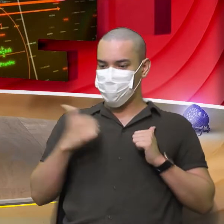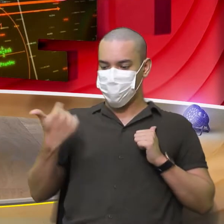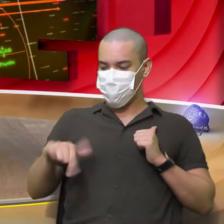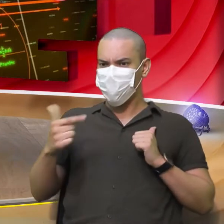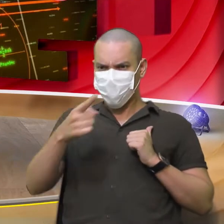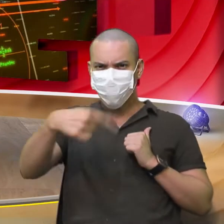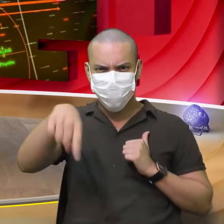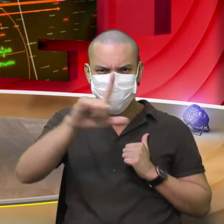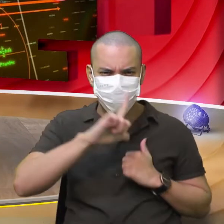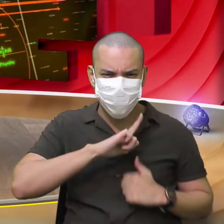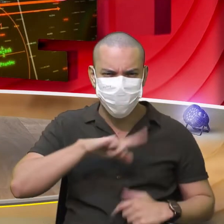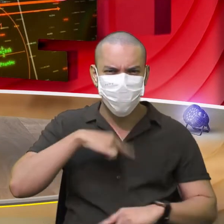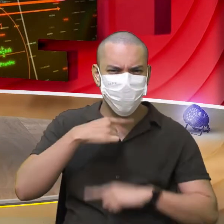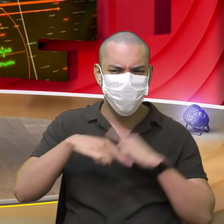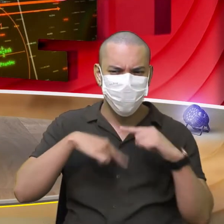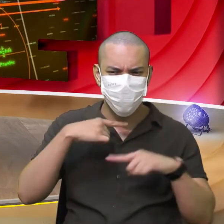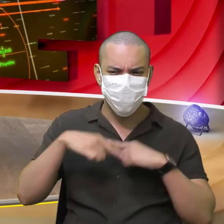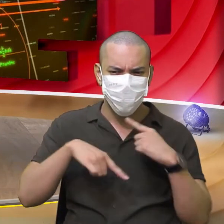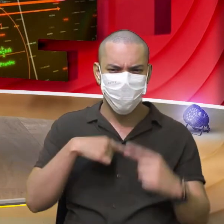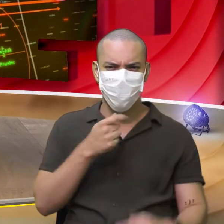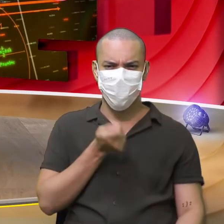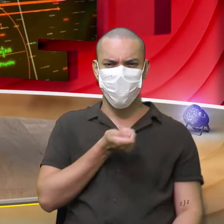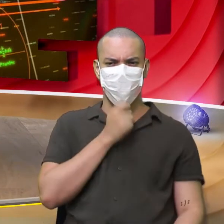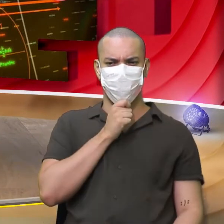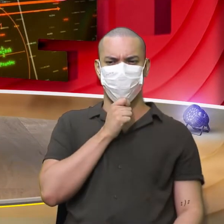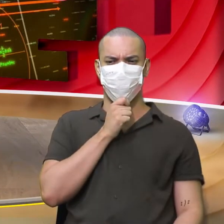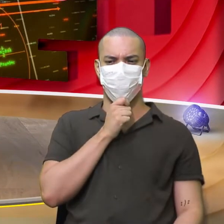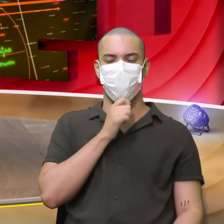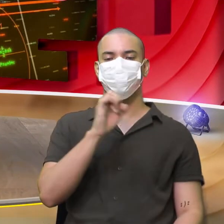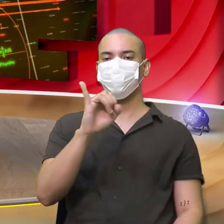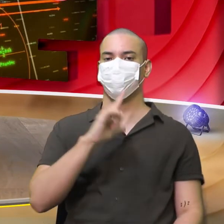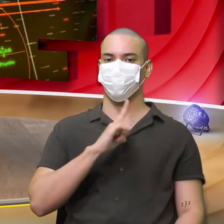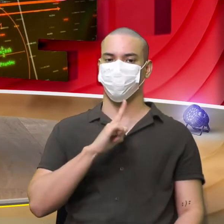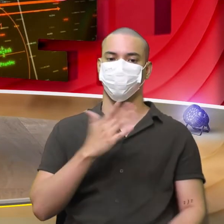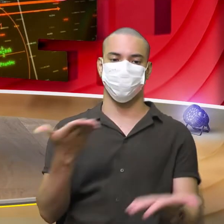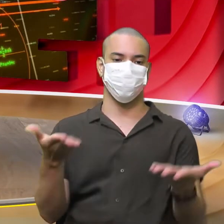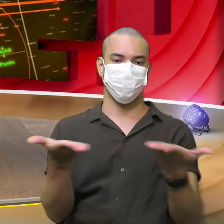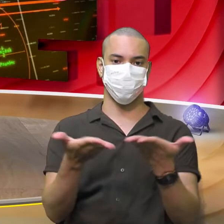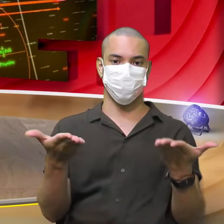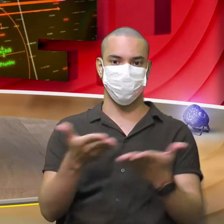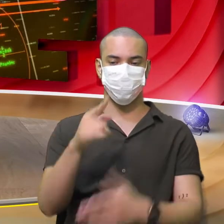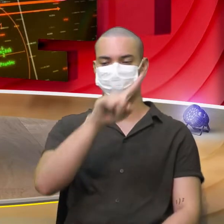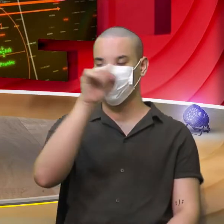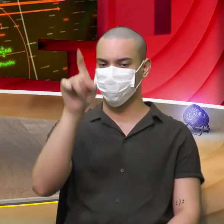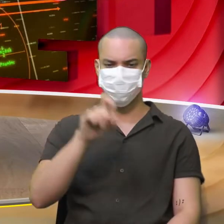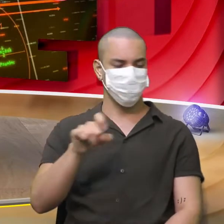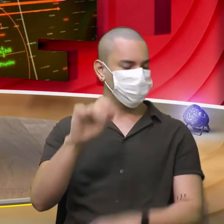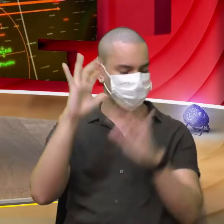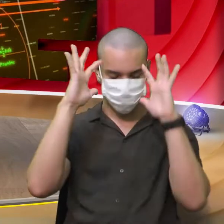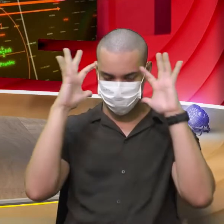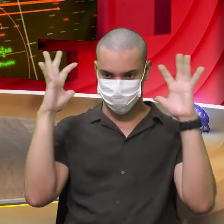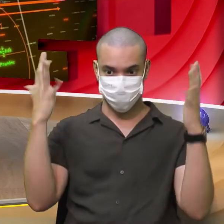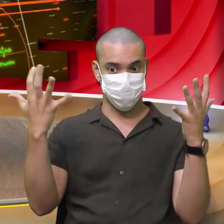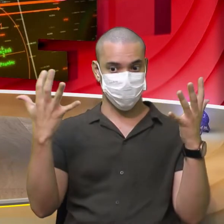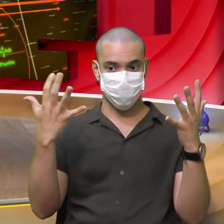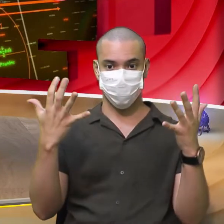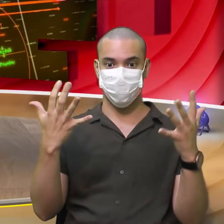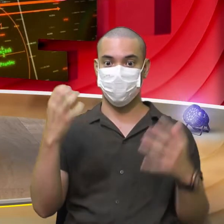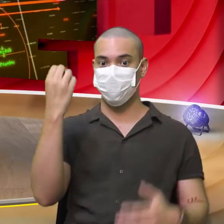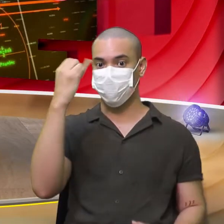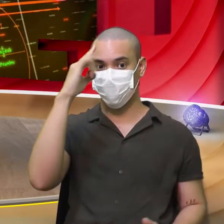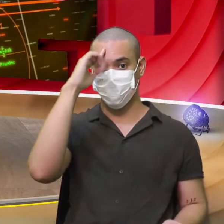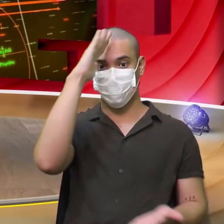Vocês têm dúvidas ainda? Se tem Vamos tirá-las Agora Se não tirar